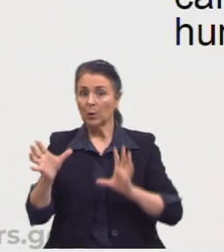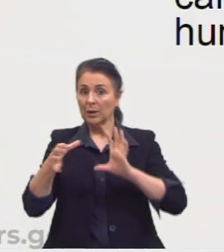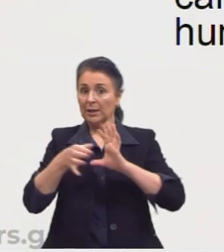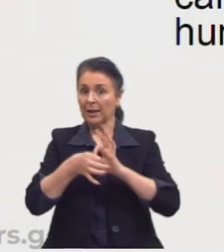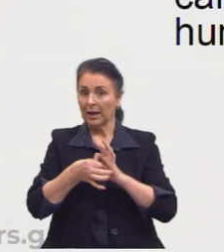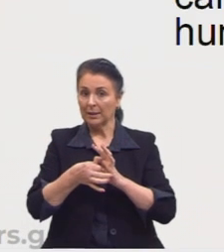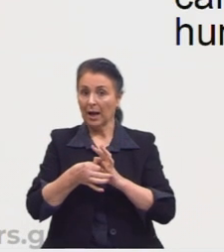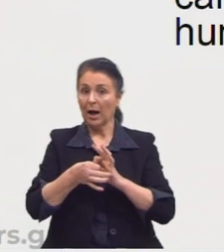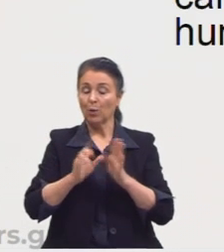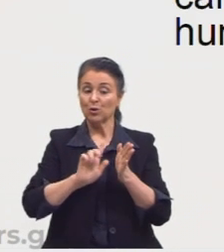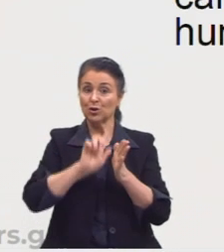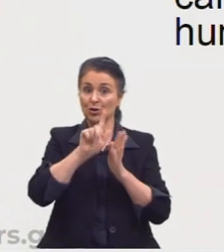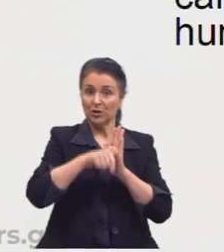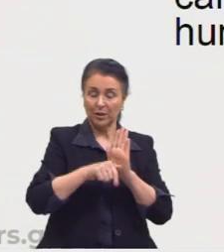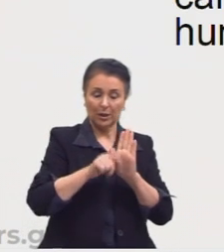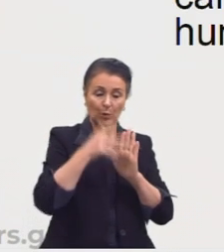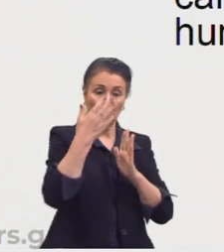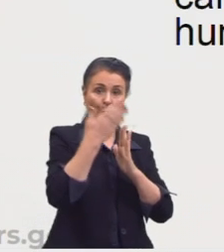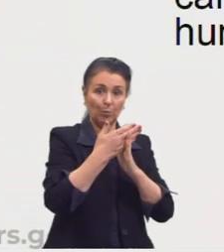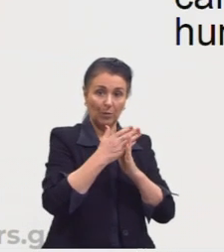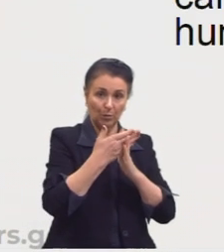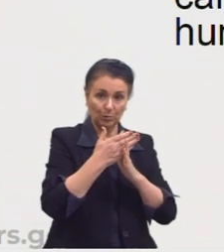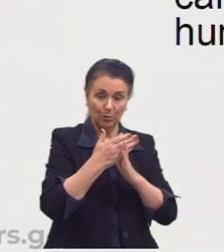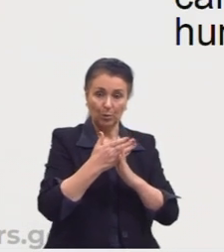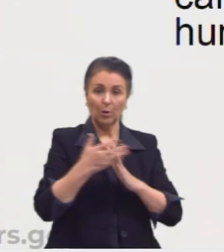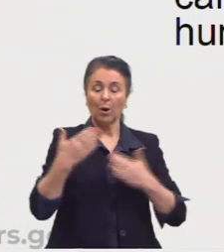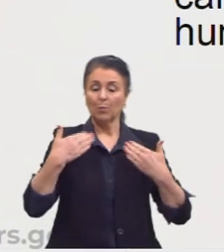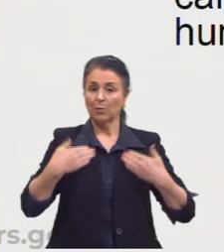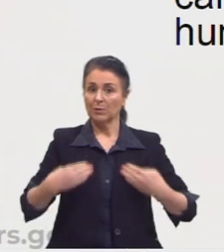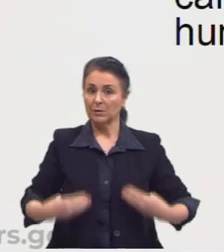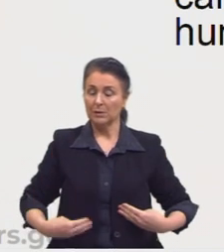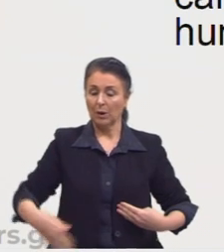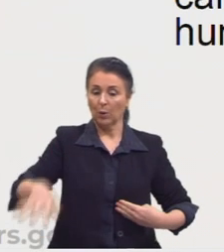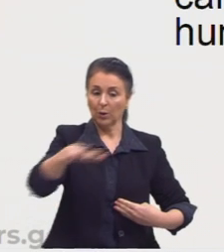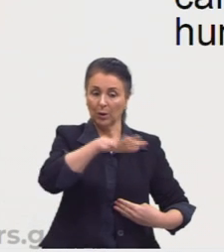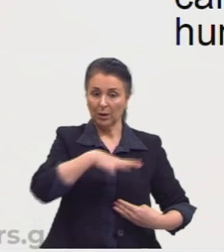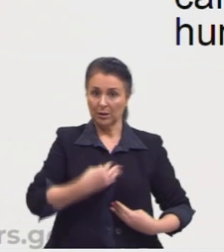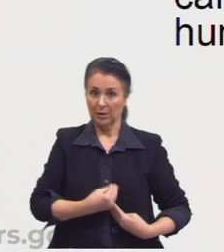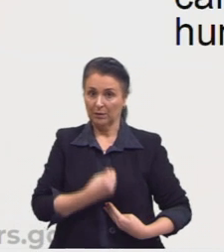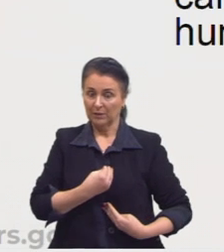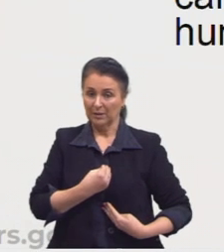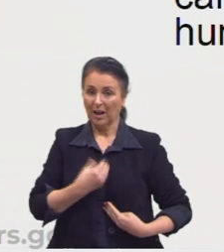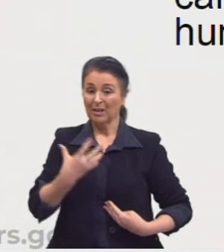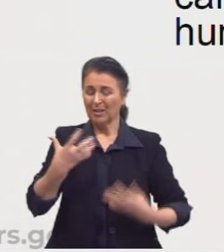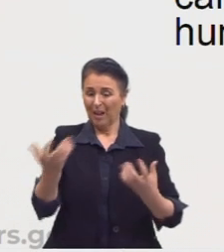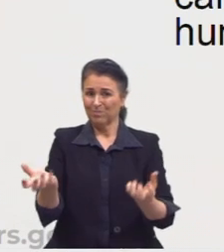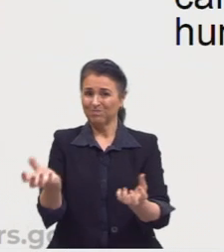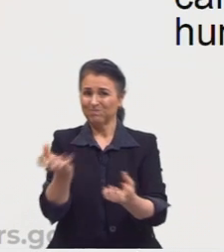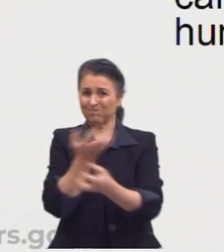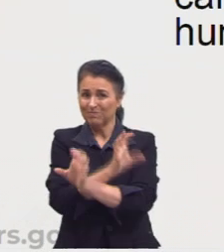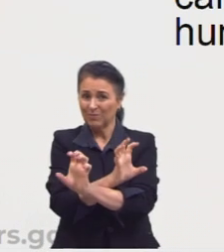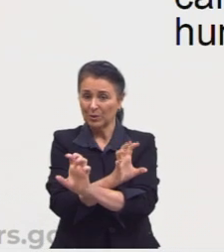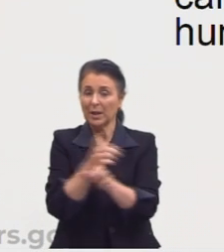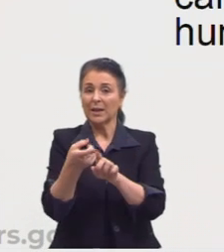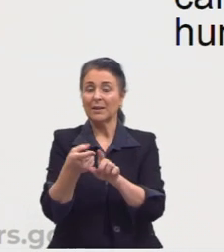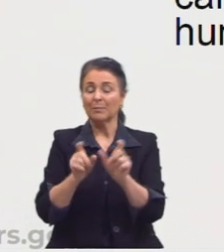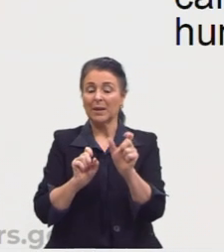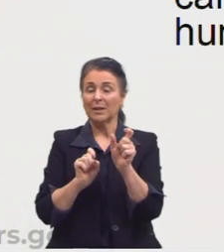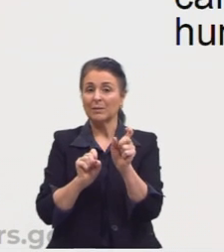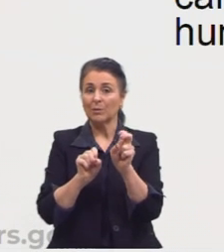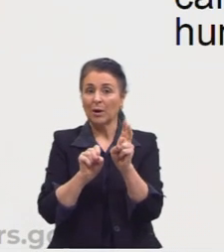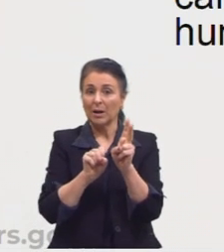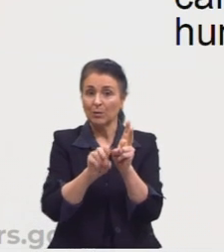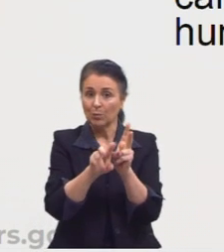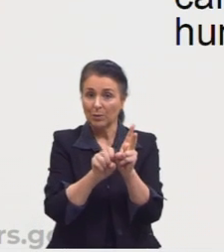barroco, como a moralização da vida terrena, o caráter contra-reformista, o dualismo e a angústia humana.